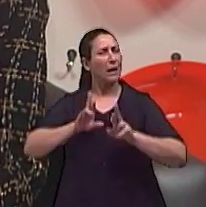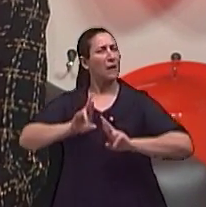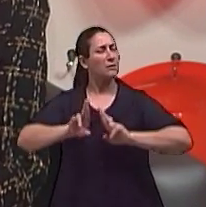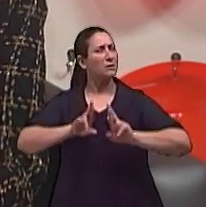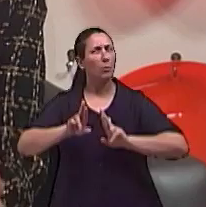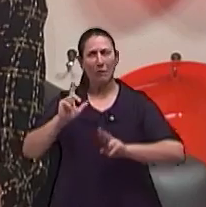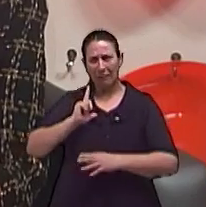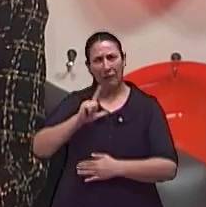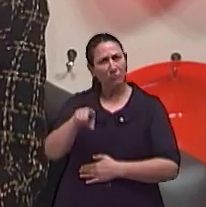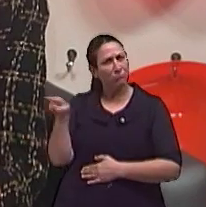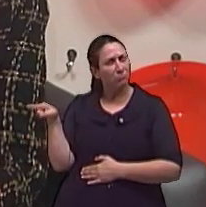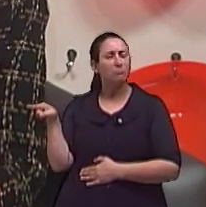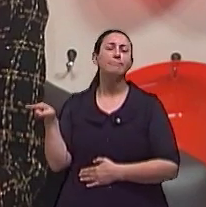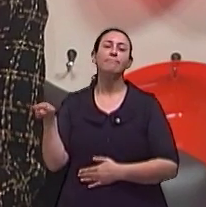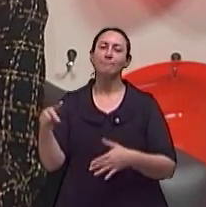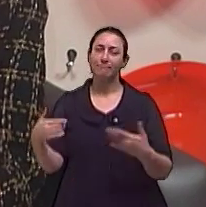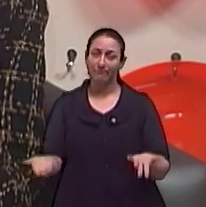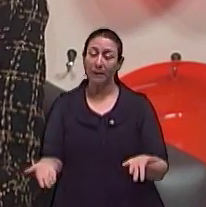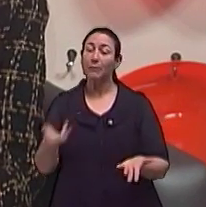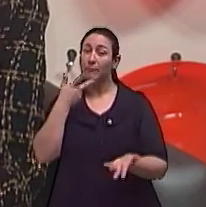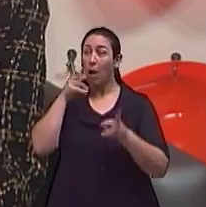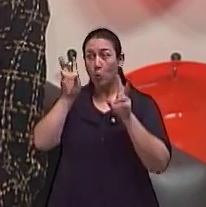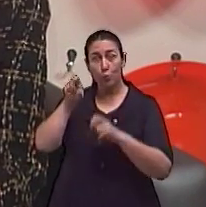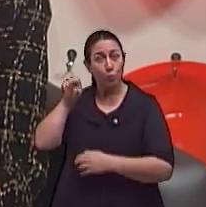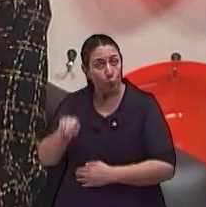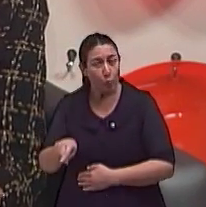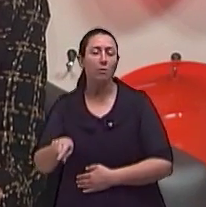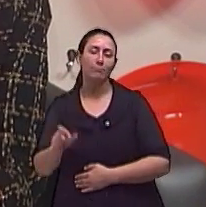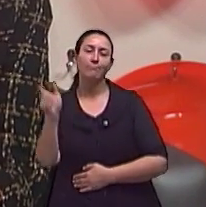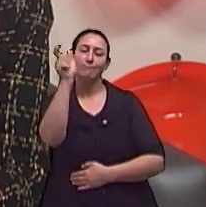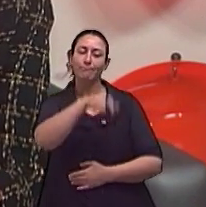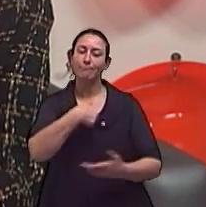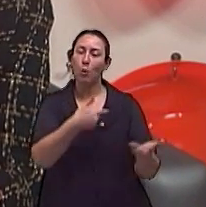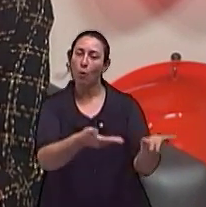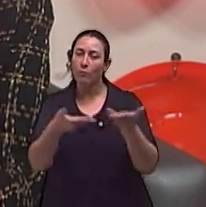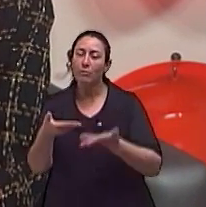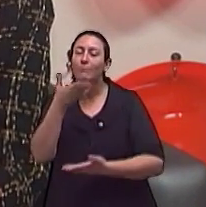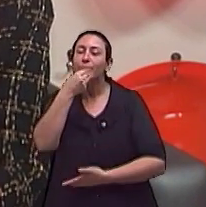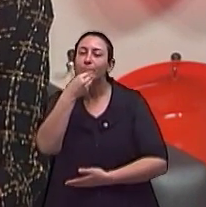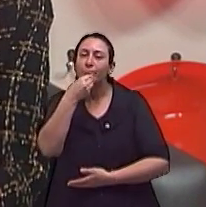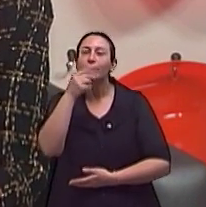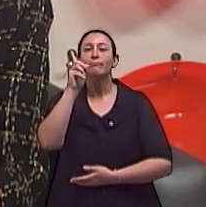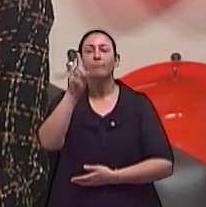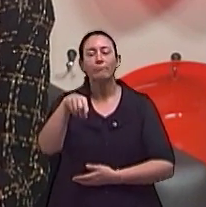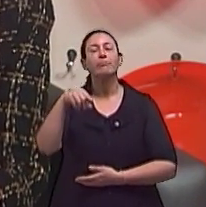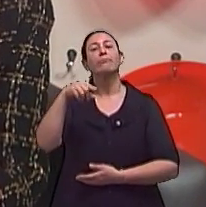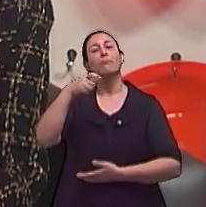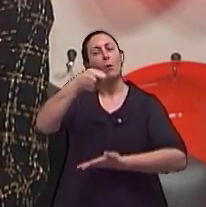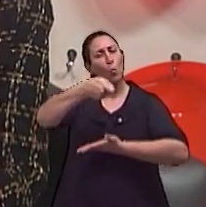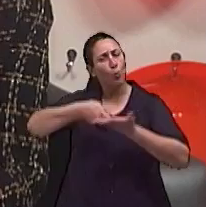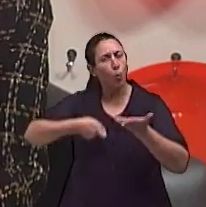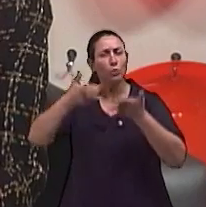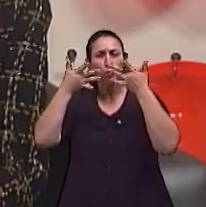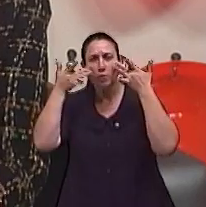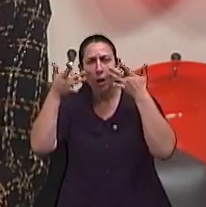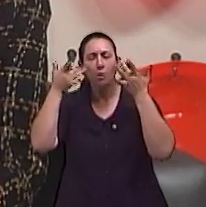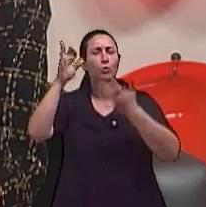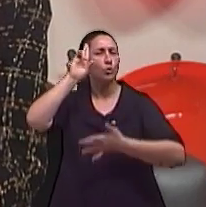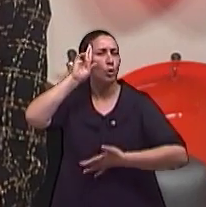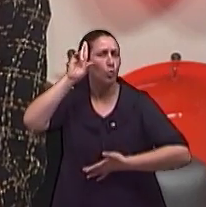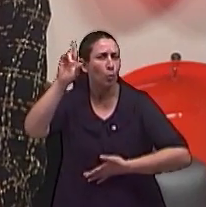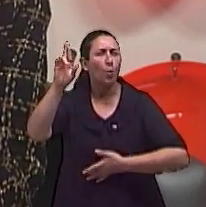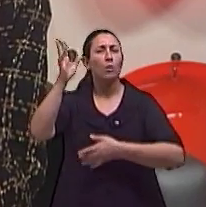delas. Para falar sobre esse e outros assuntos, eu converso agora com o autor teatral, o diretor